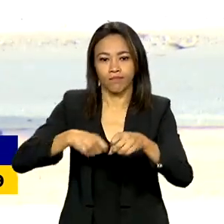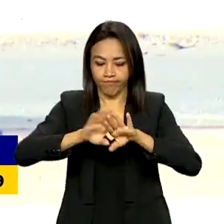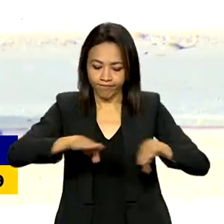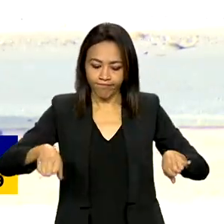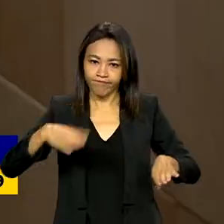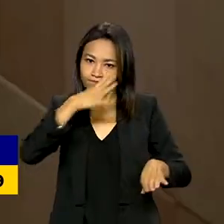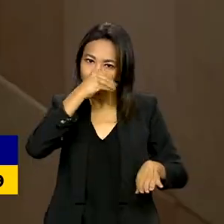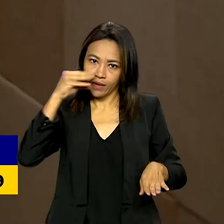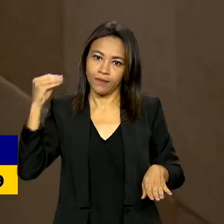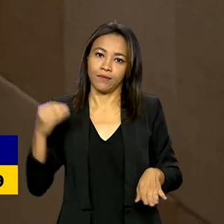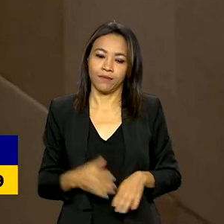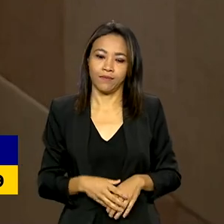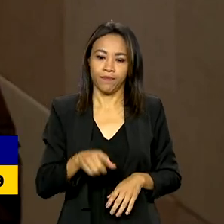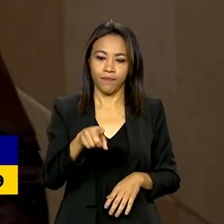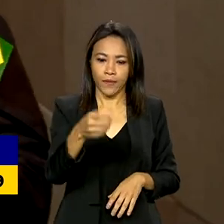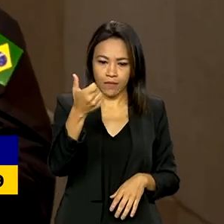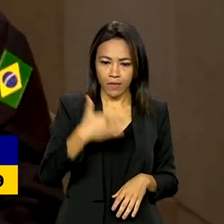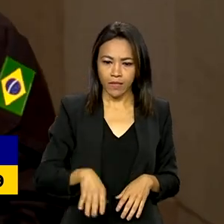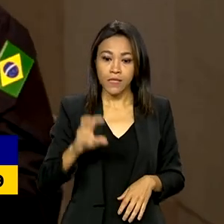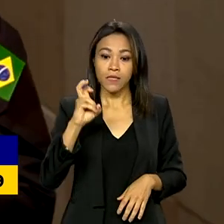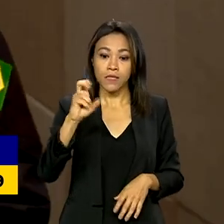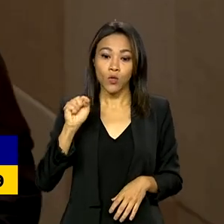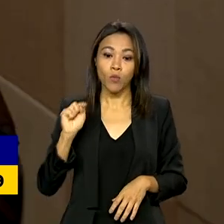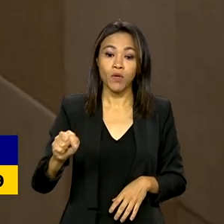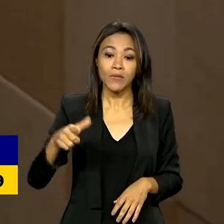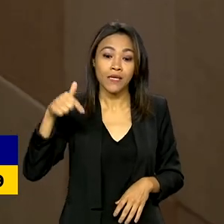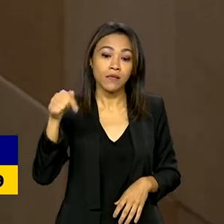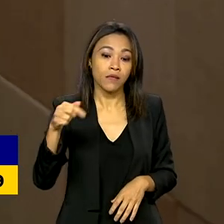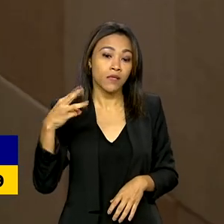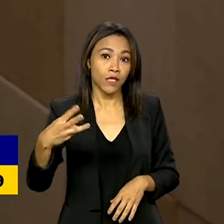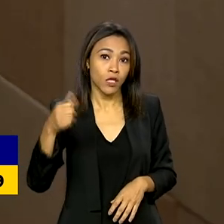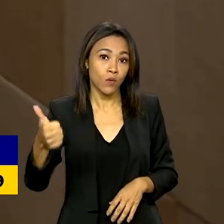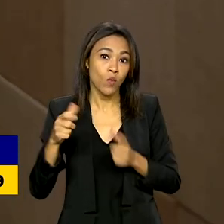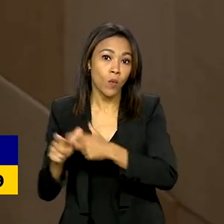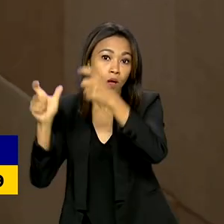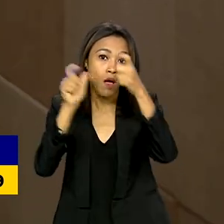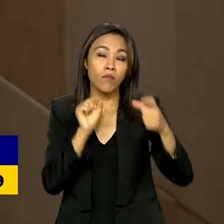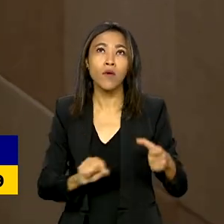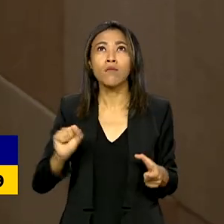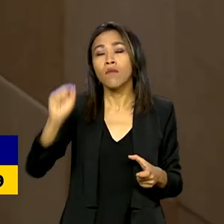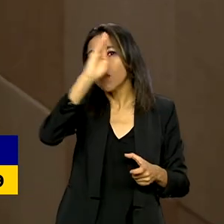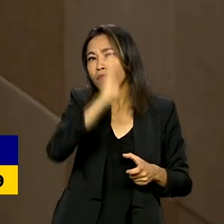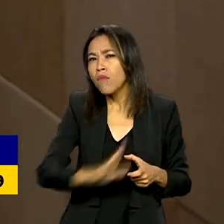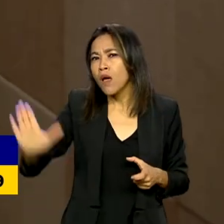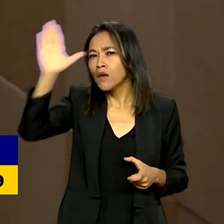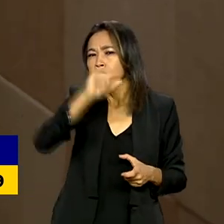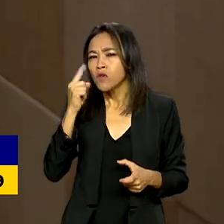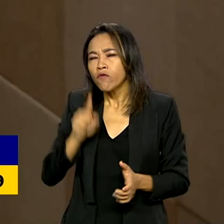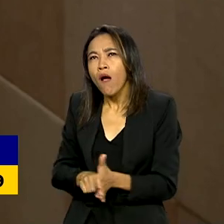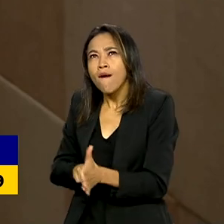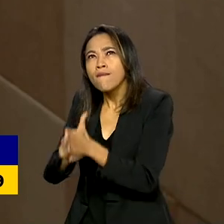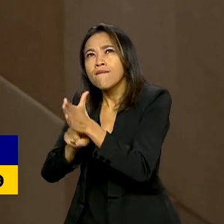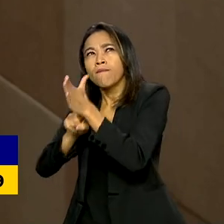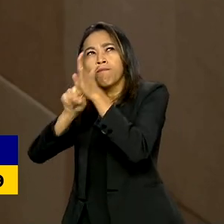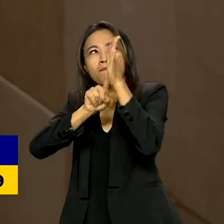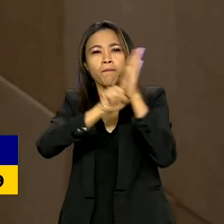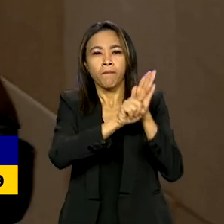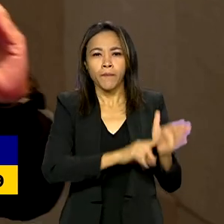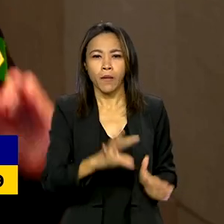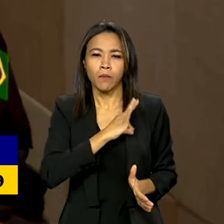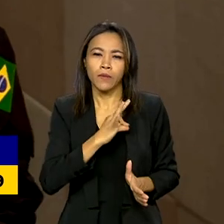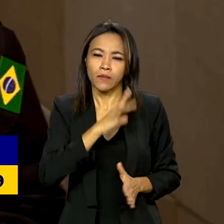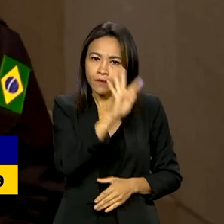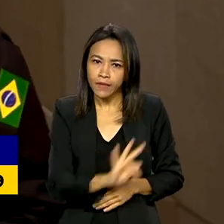adolescentes. São 5.731 locais em todo o país que foram fiscalizados pela PRF